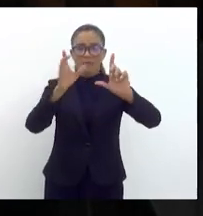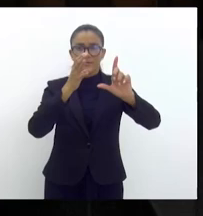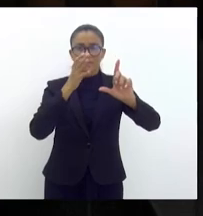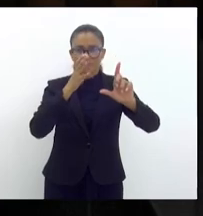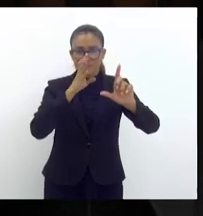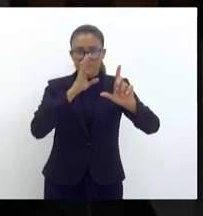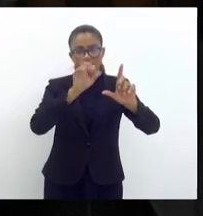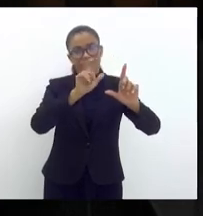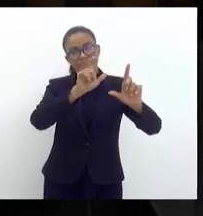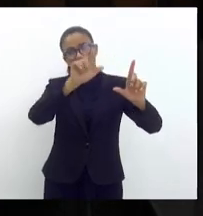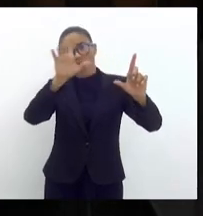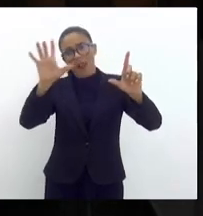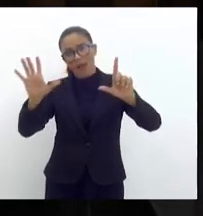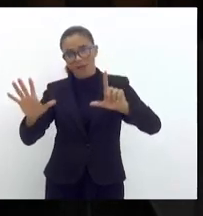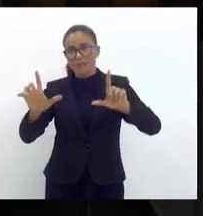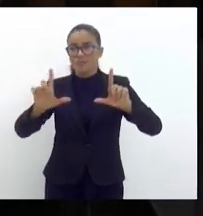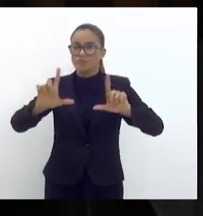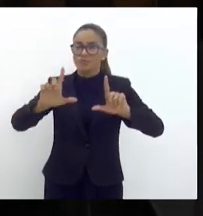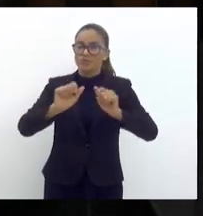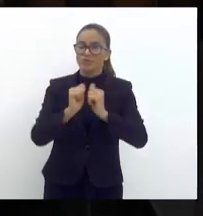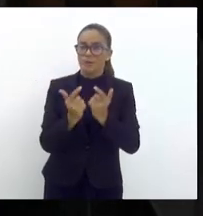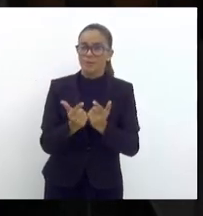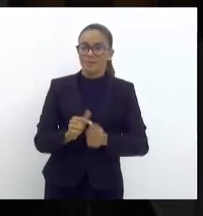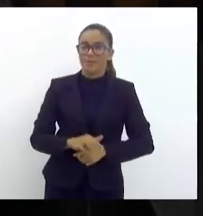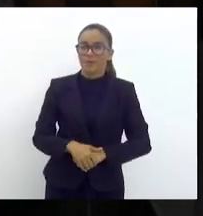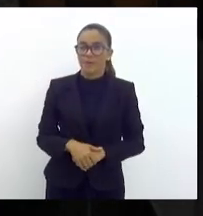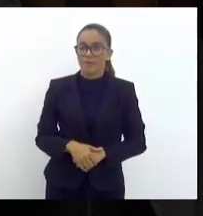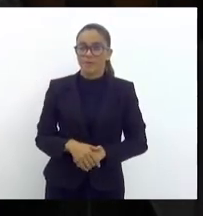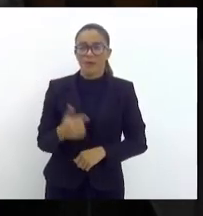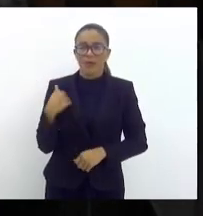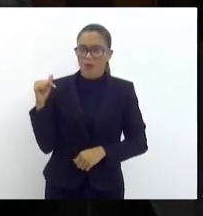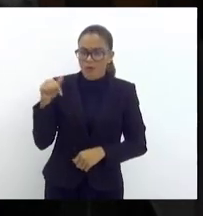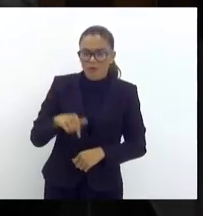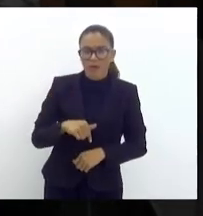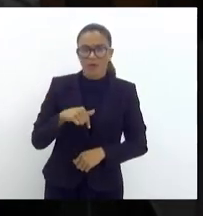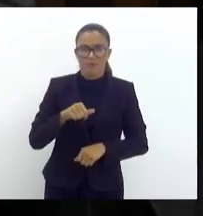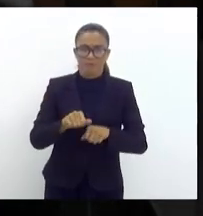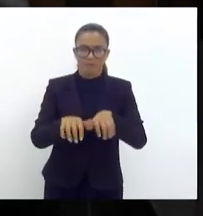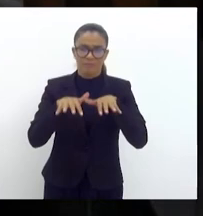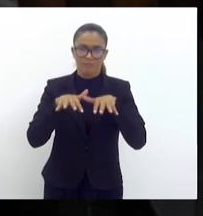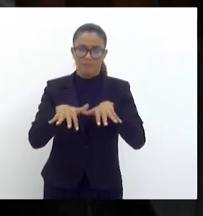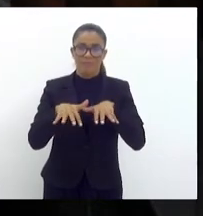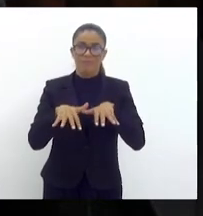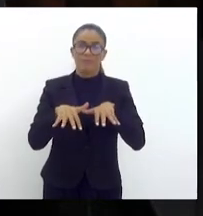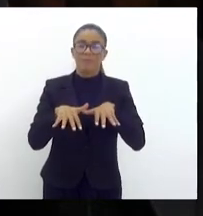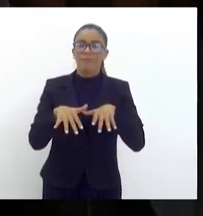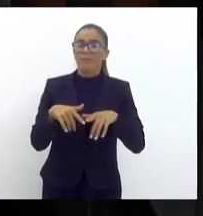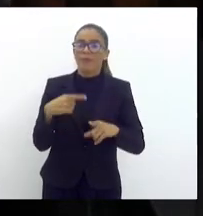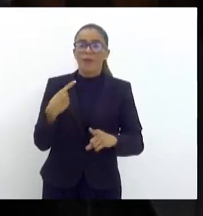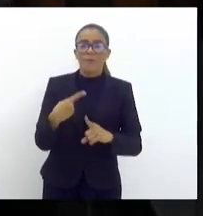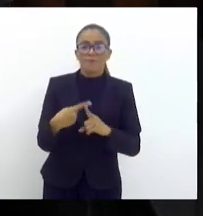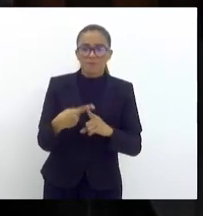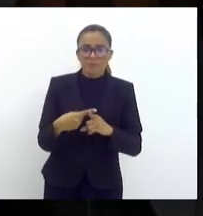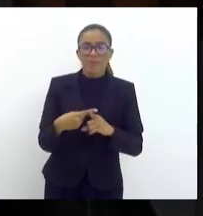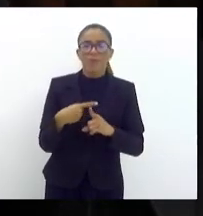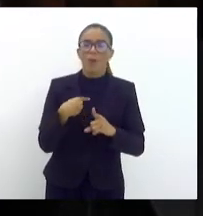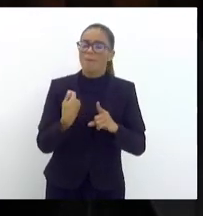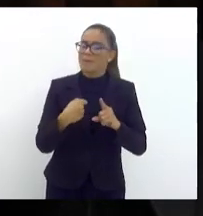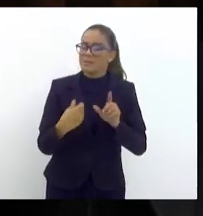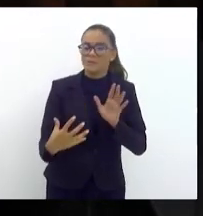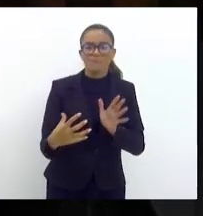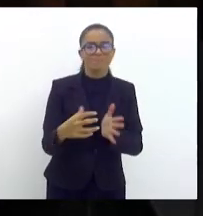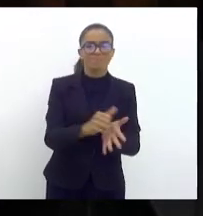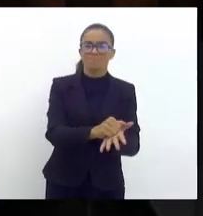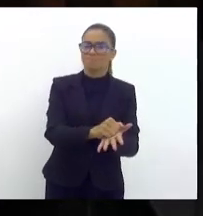Alerja. Senhor presidente, a minha vinda aqui a plenário é para fazer um registro